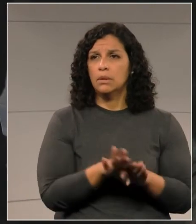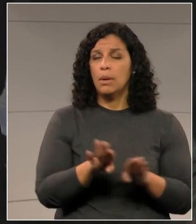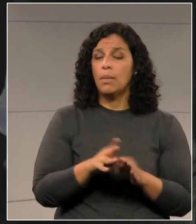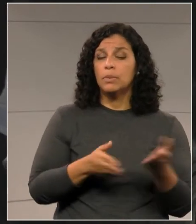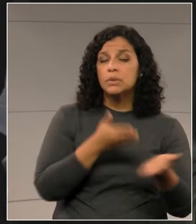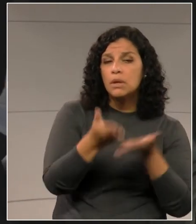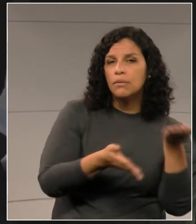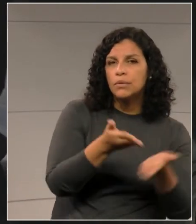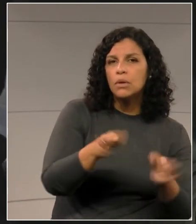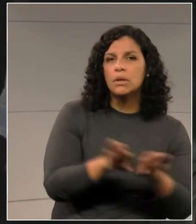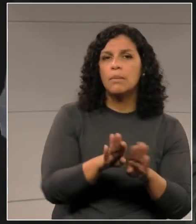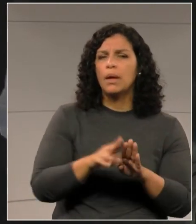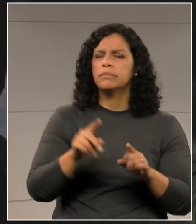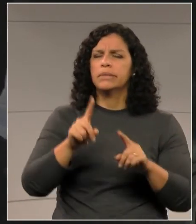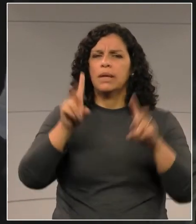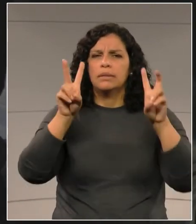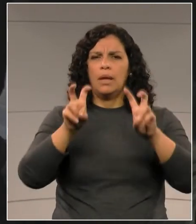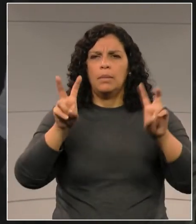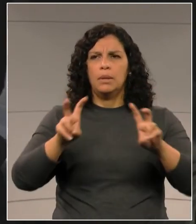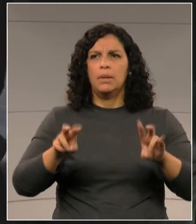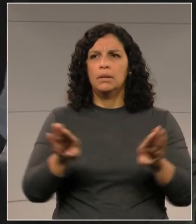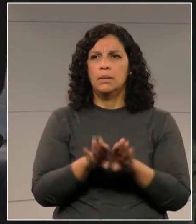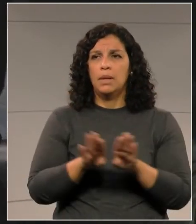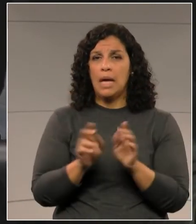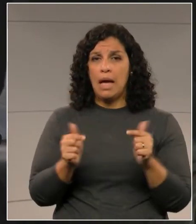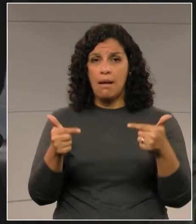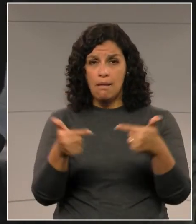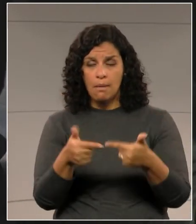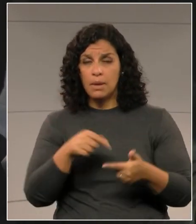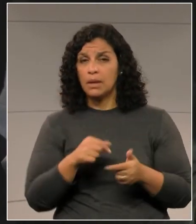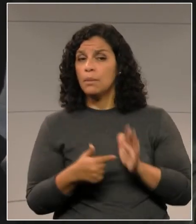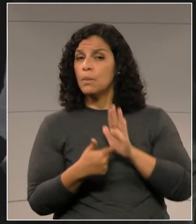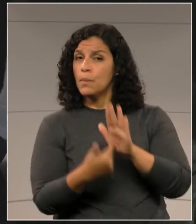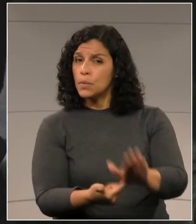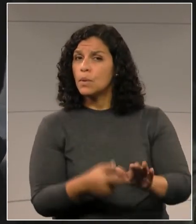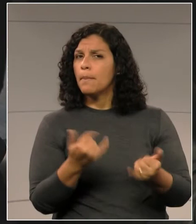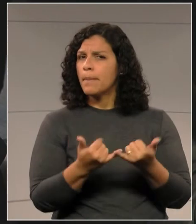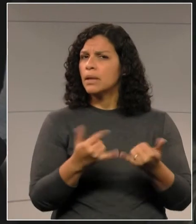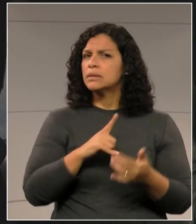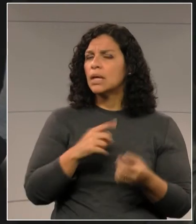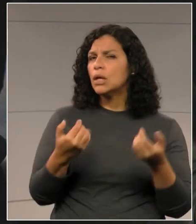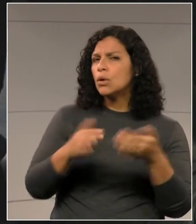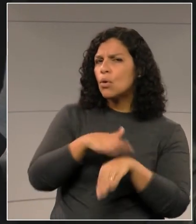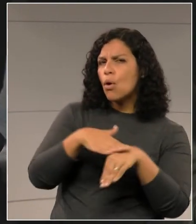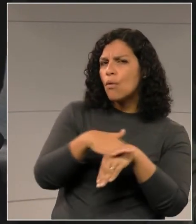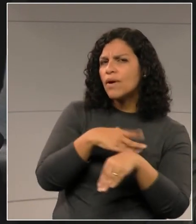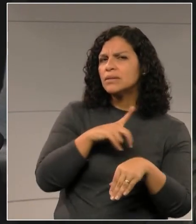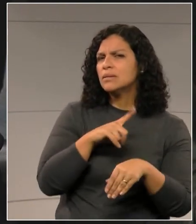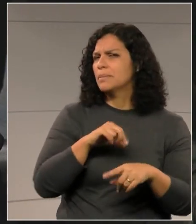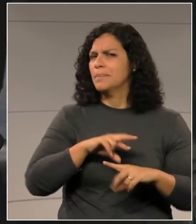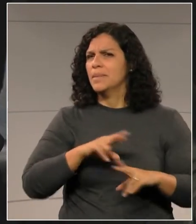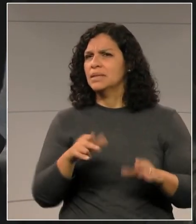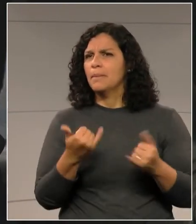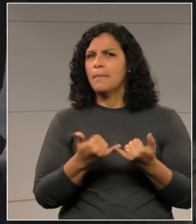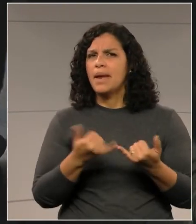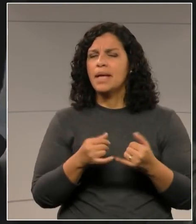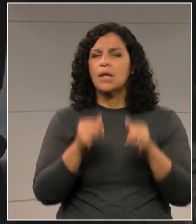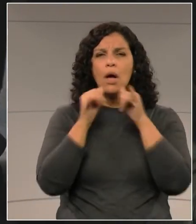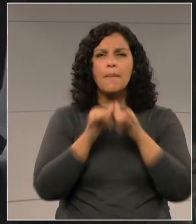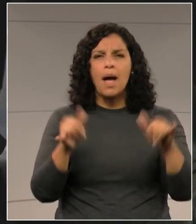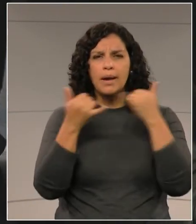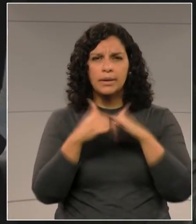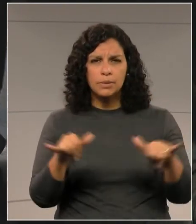servidores, quanto outras matérias aqui. Expôs a casa a uma situação, dizia que existia diálogo, quando, na verdade, existia um marketing.